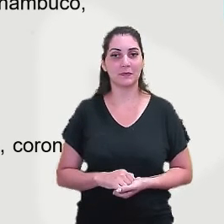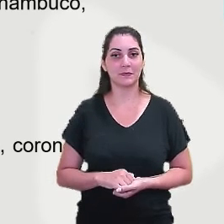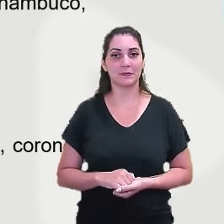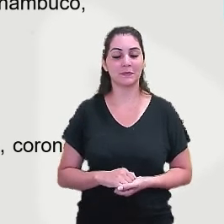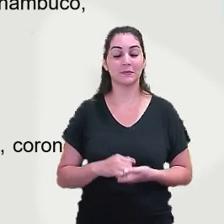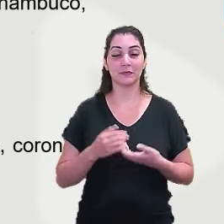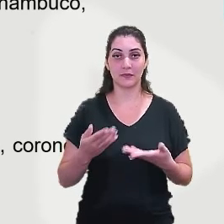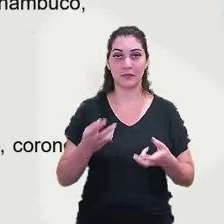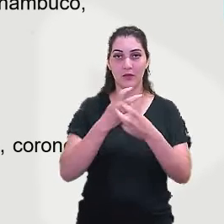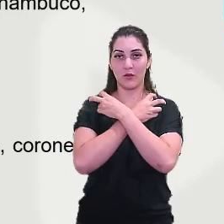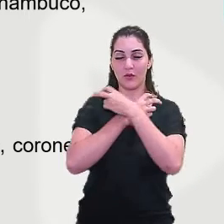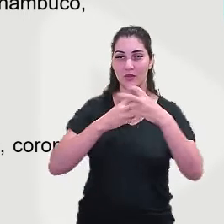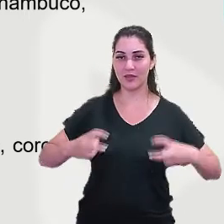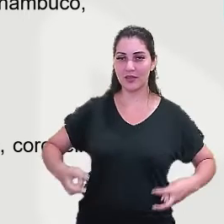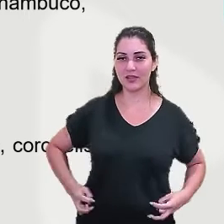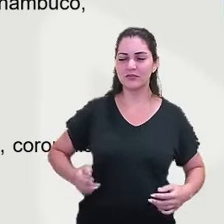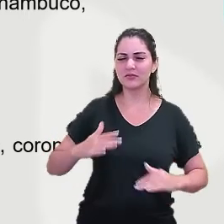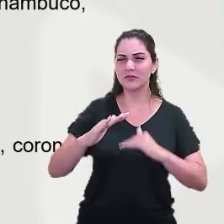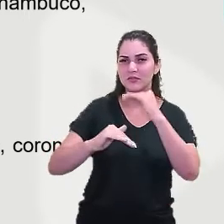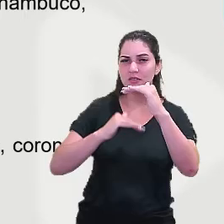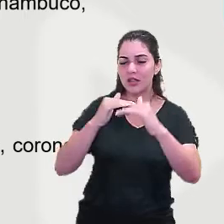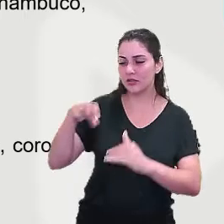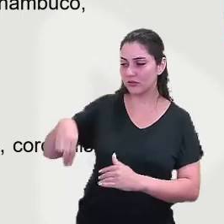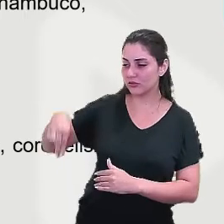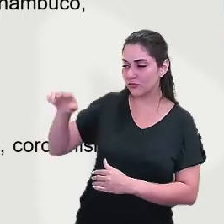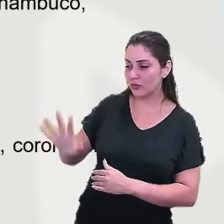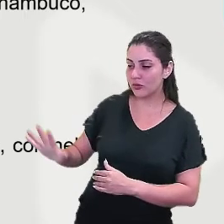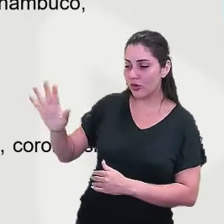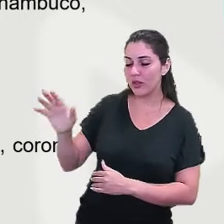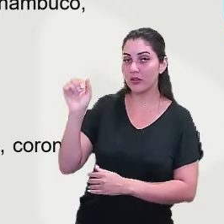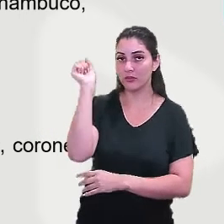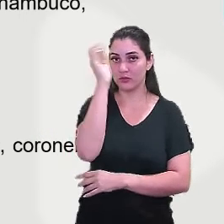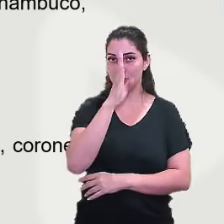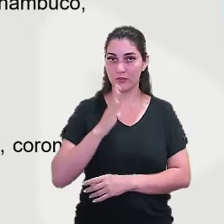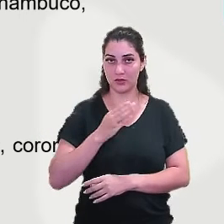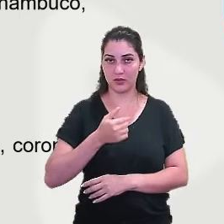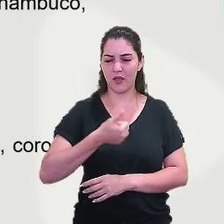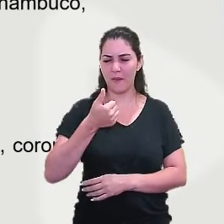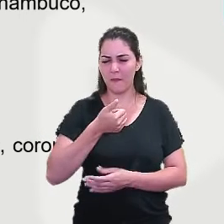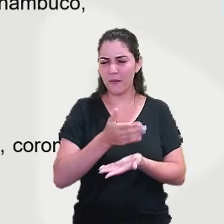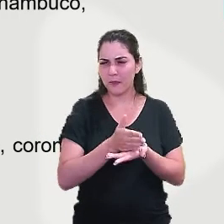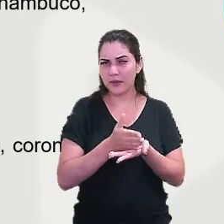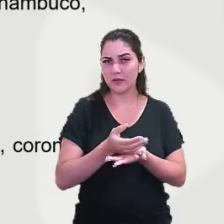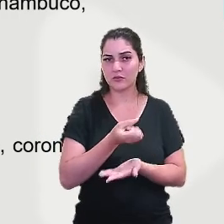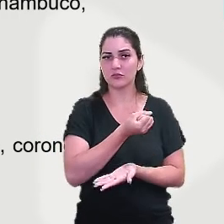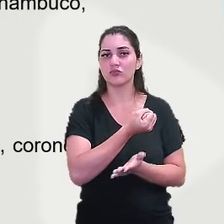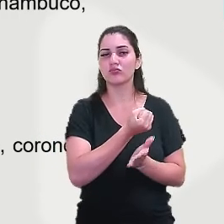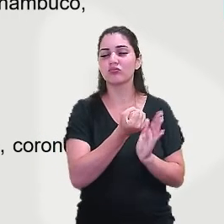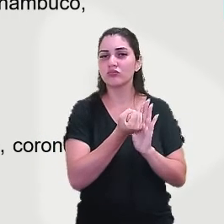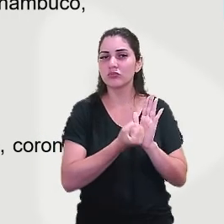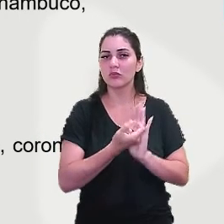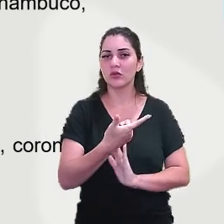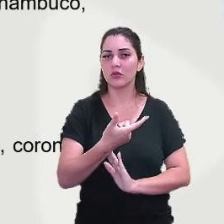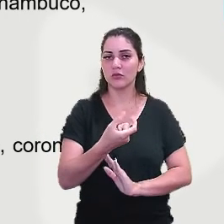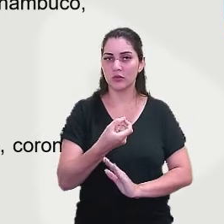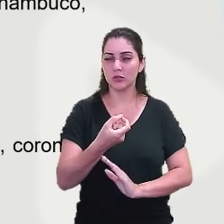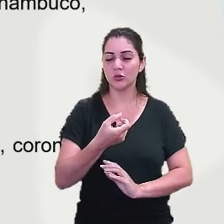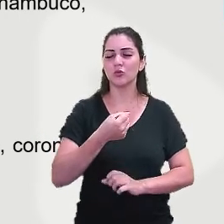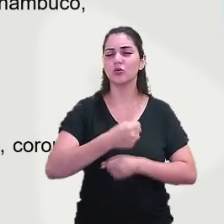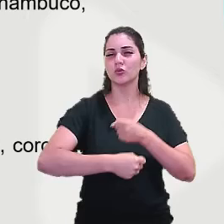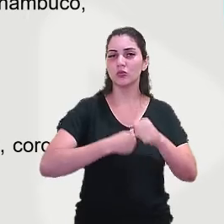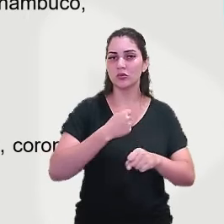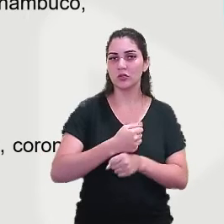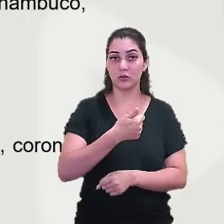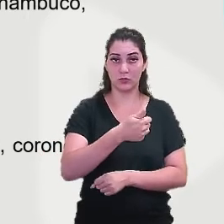O cangaço desenvolveu-se no nordeste do Brasil, na primeira metade do século XX, principalmente nas décadas de